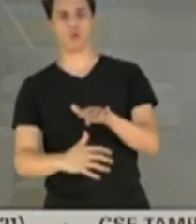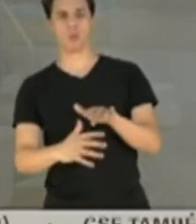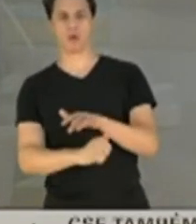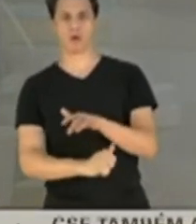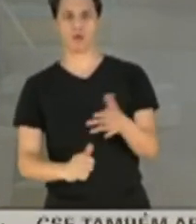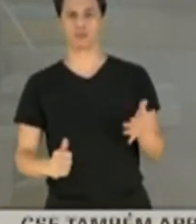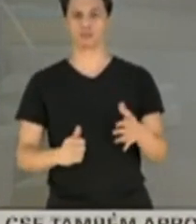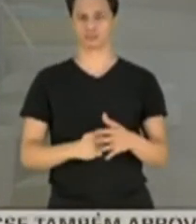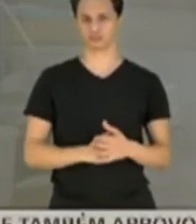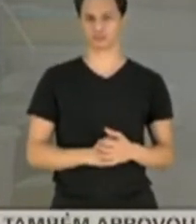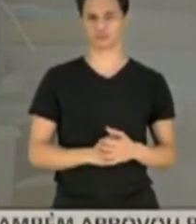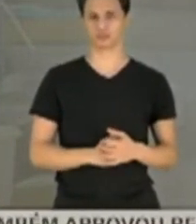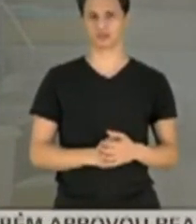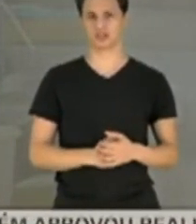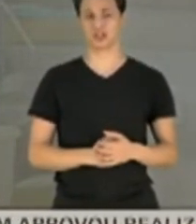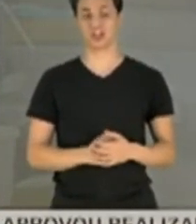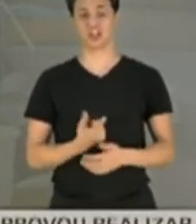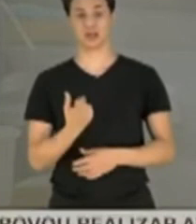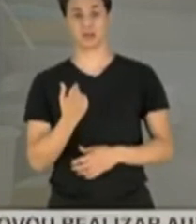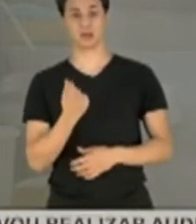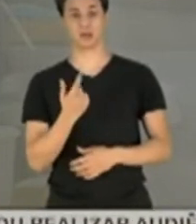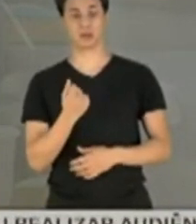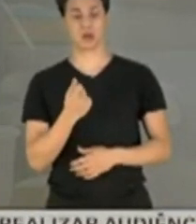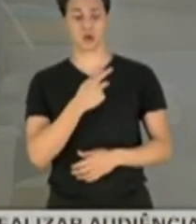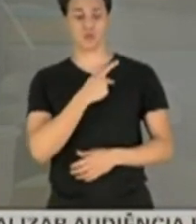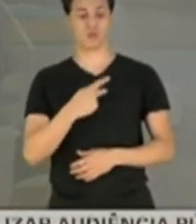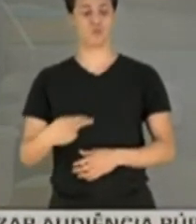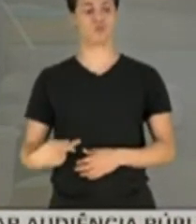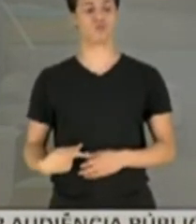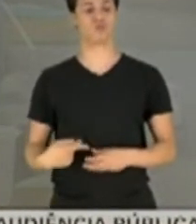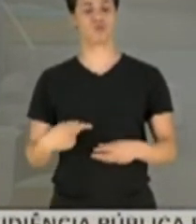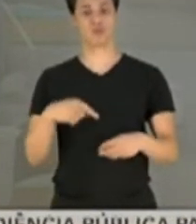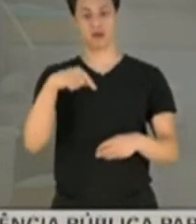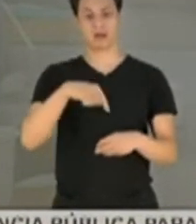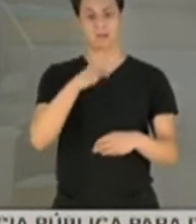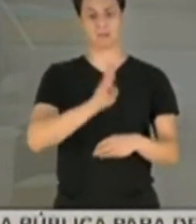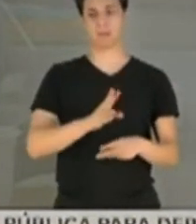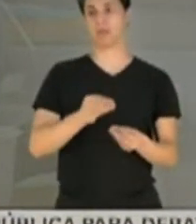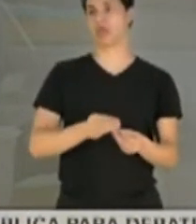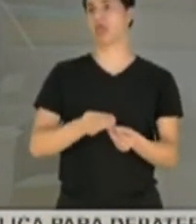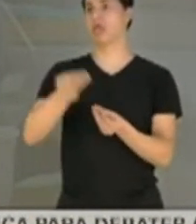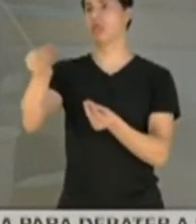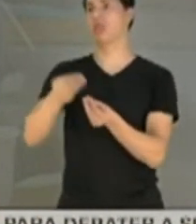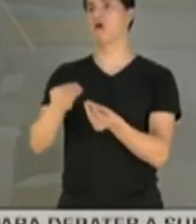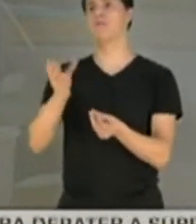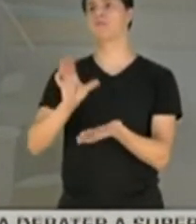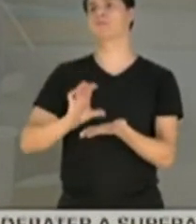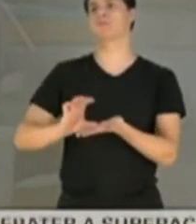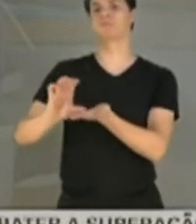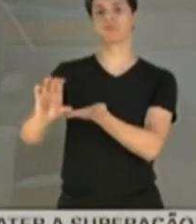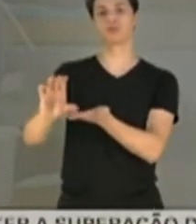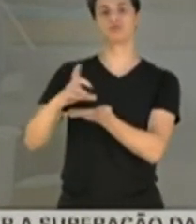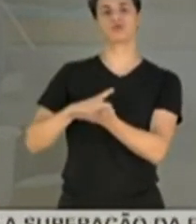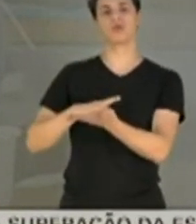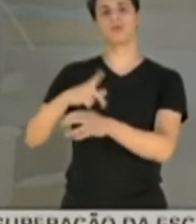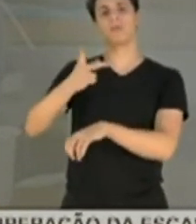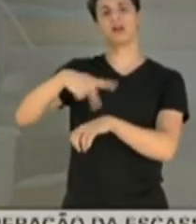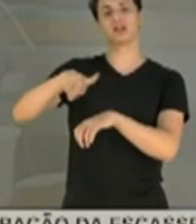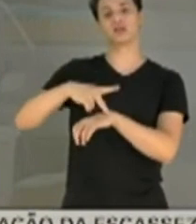o desfile de dinheiro público brasileiro saindo do Brasil e indo financiar obras e serviços